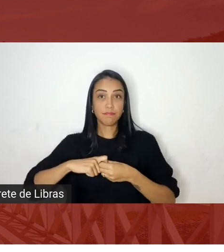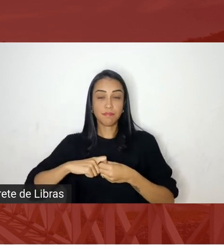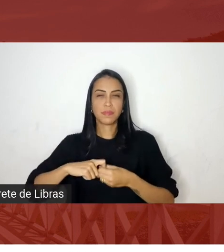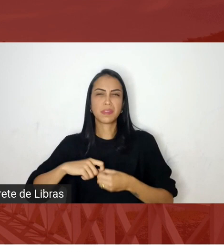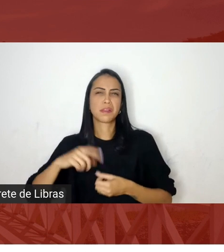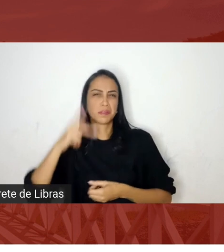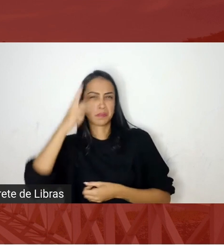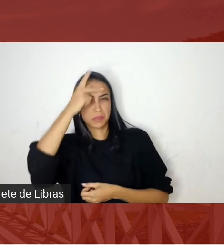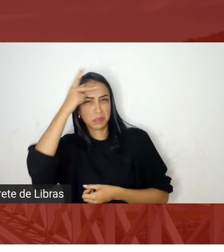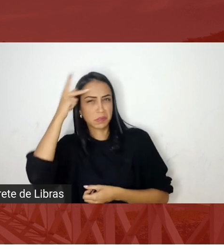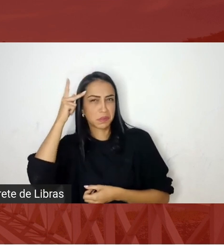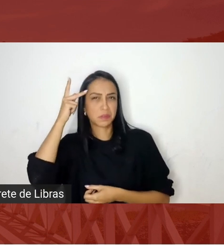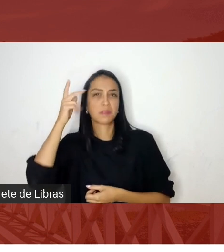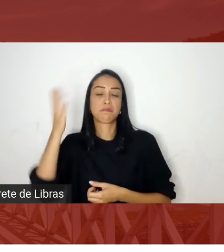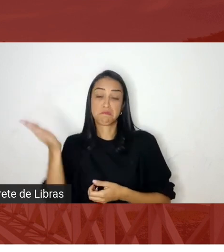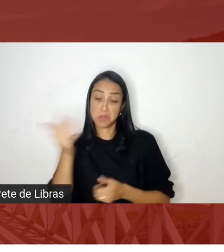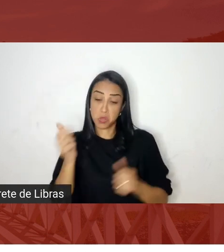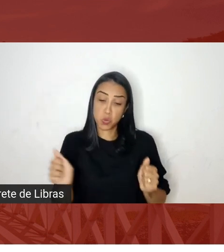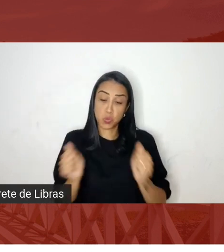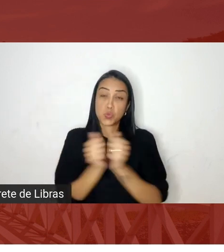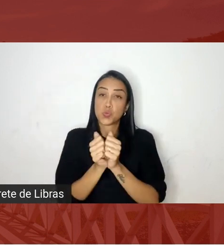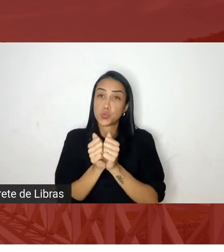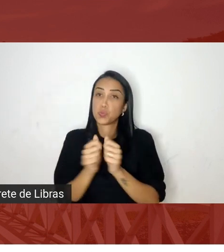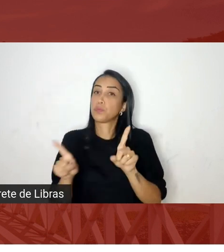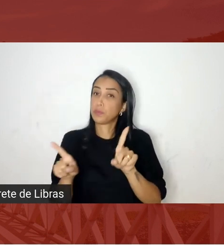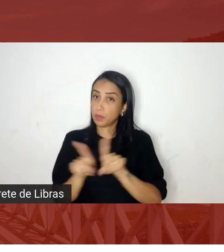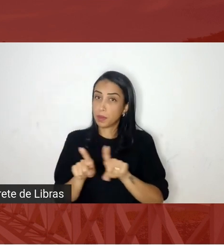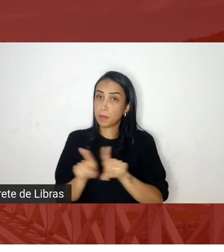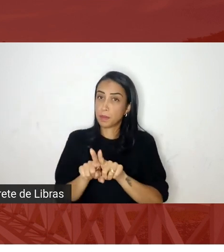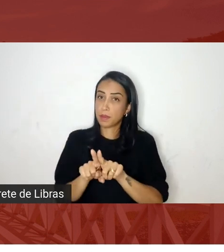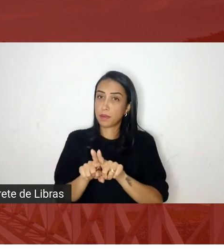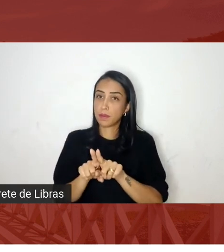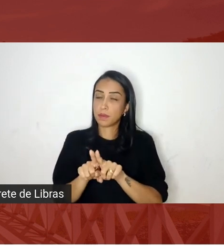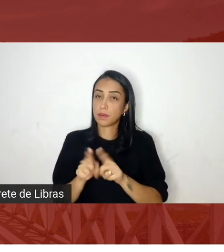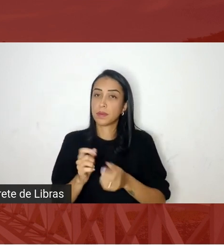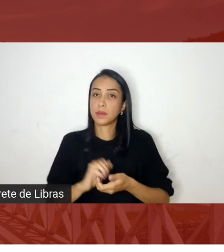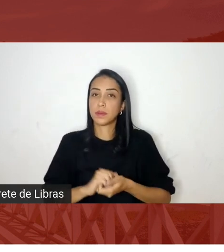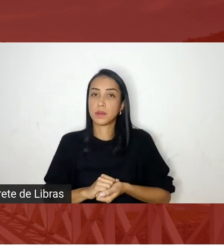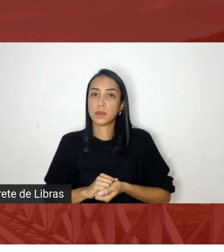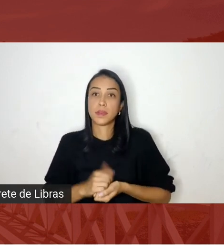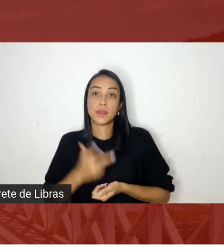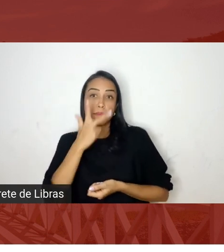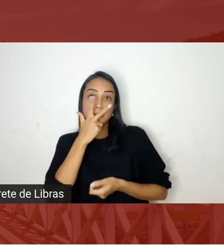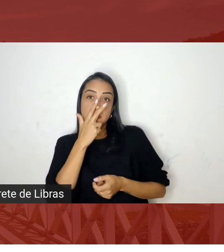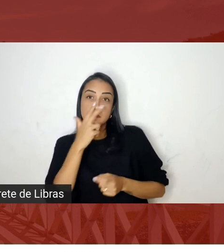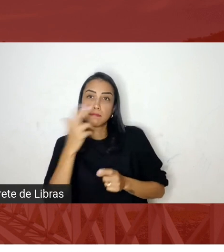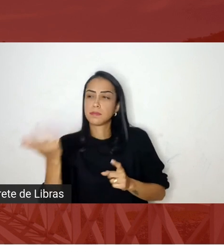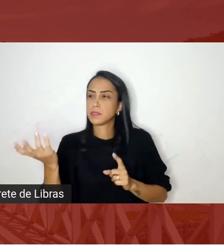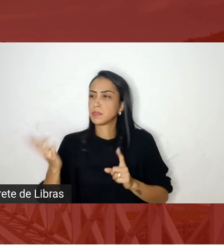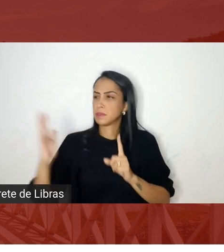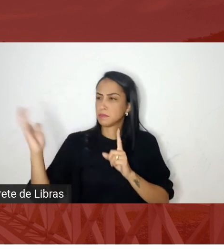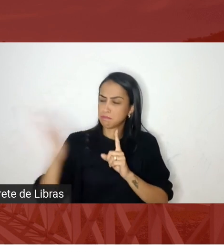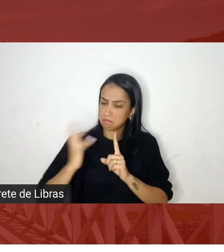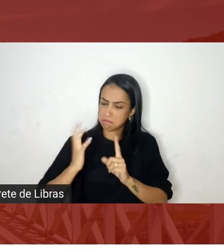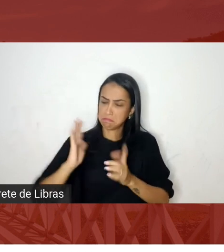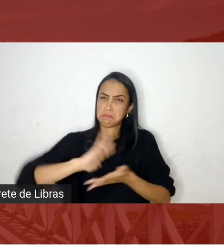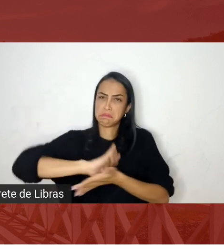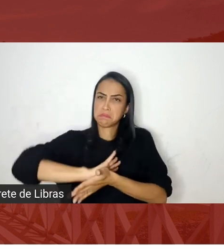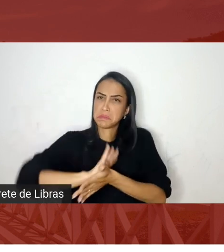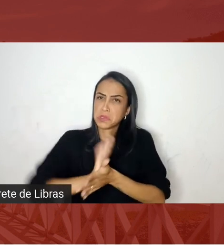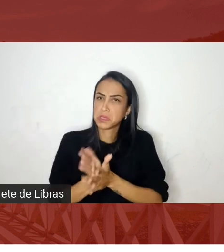acompanhada também de uma constante ameaça e desprezo pela democracia